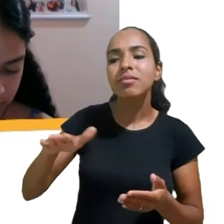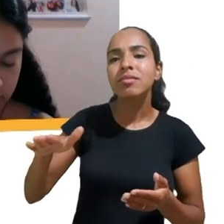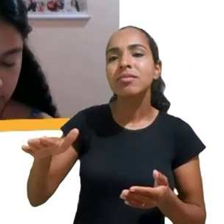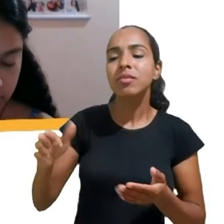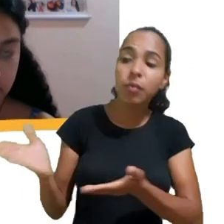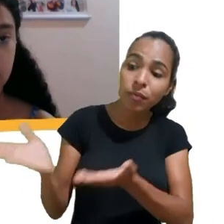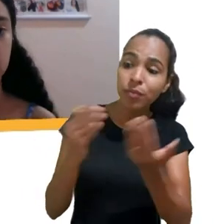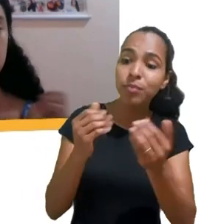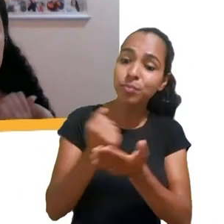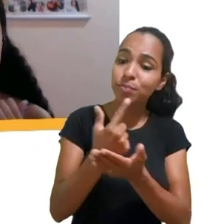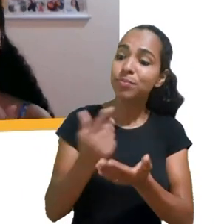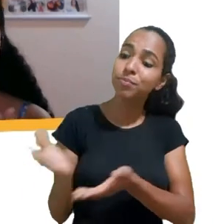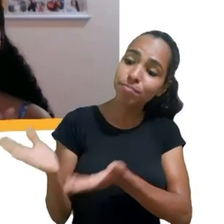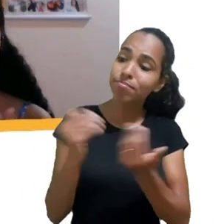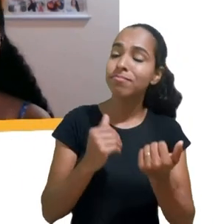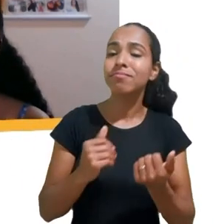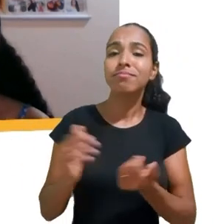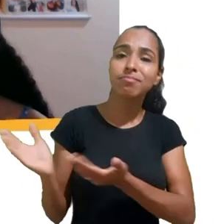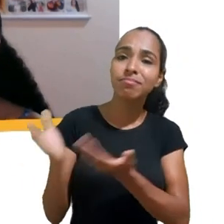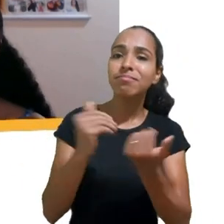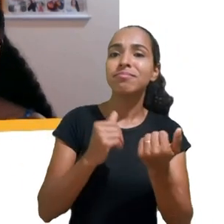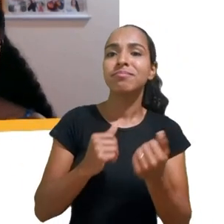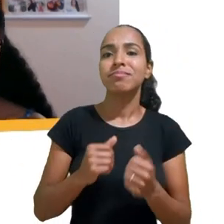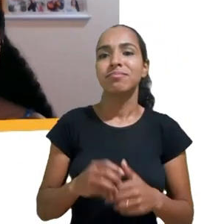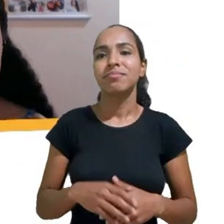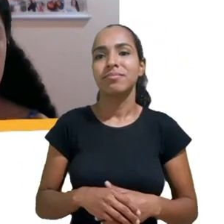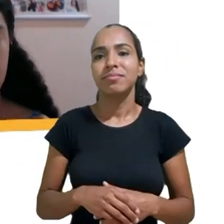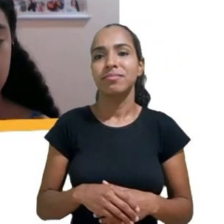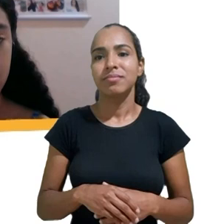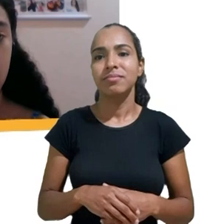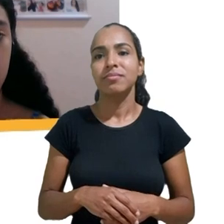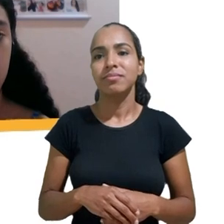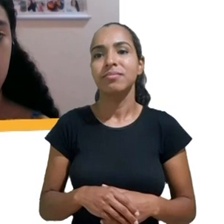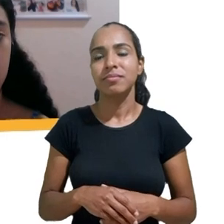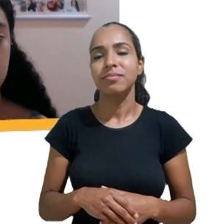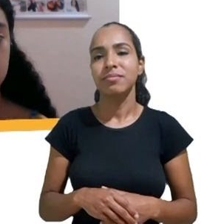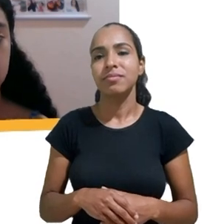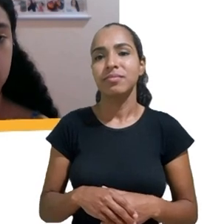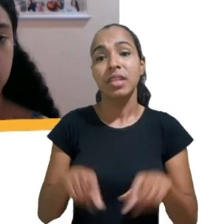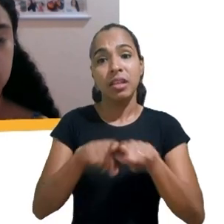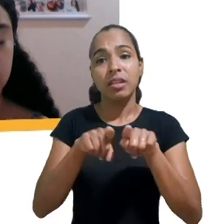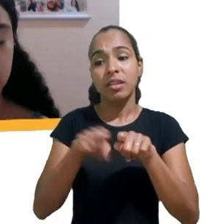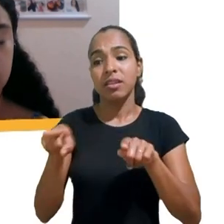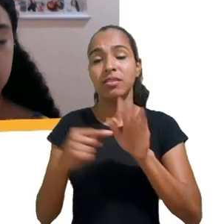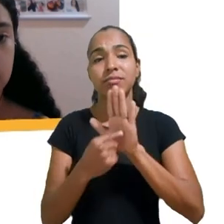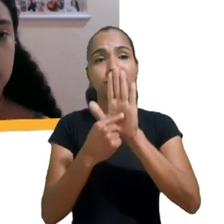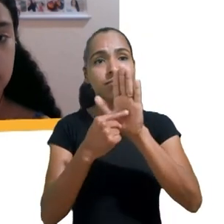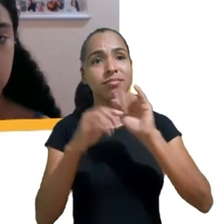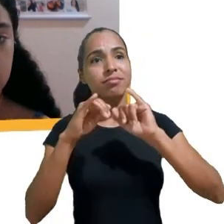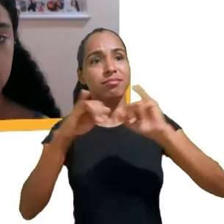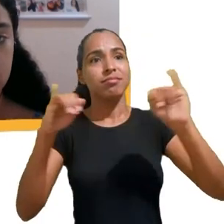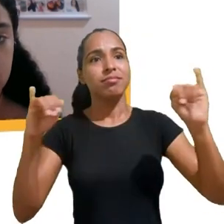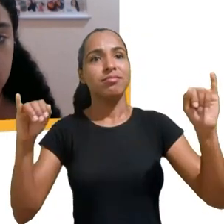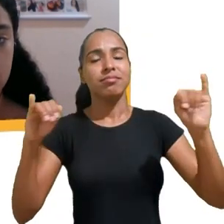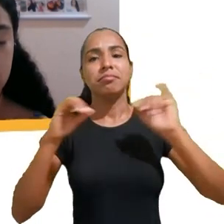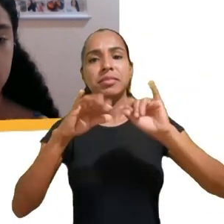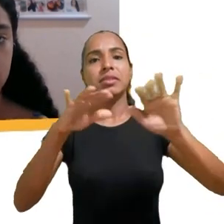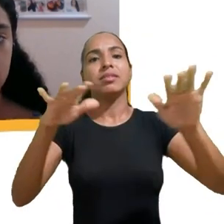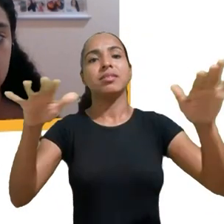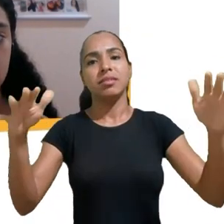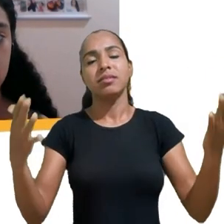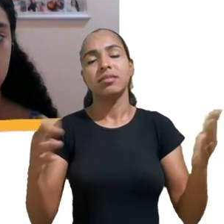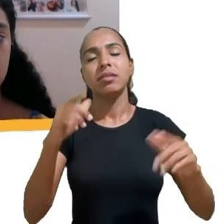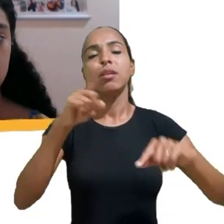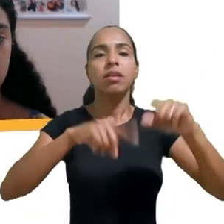se engajem na promoção e na publicização desses produtos e serviços. Então,